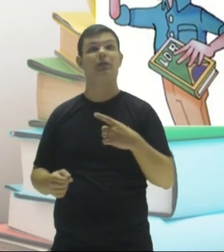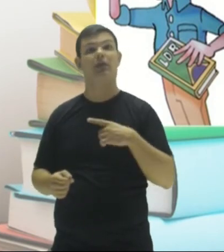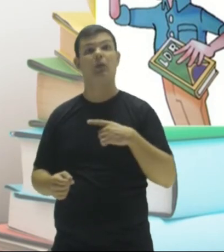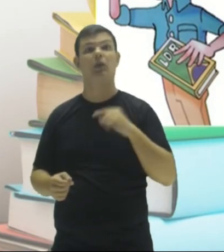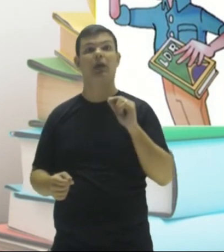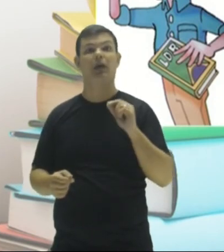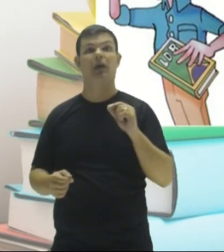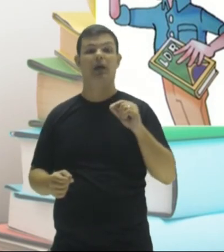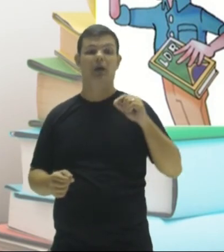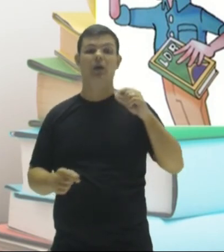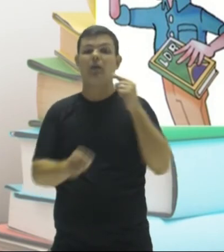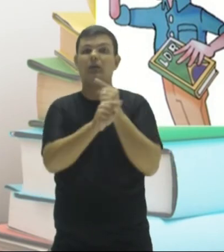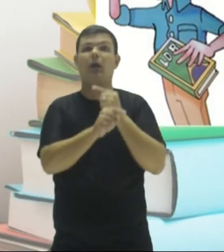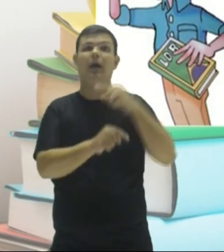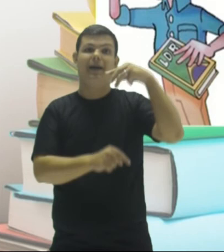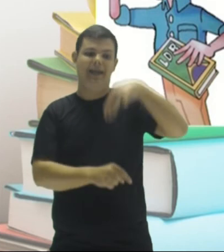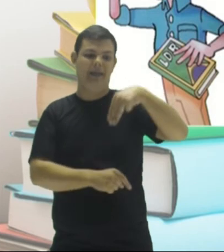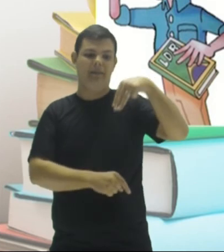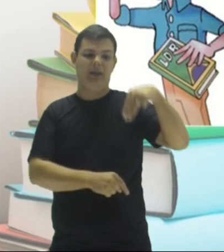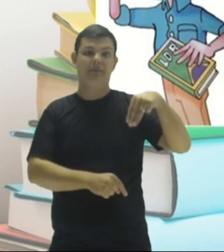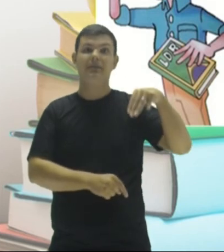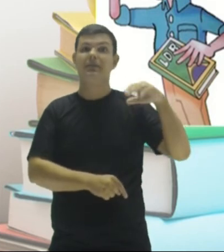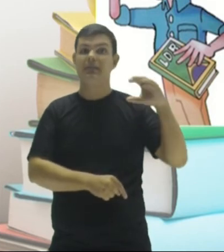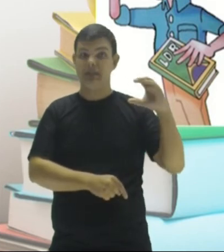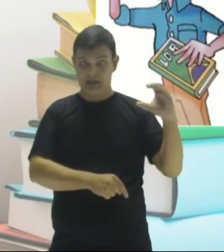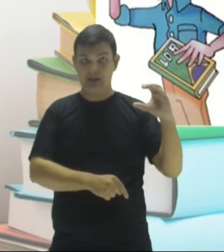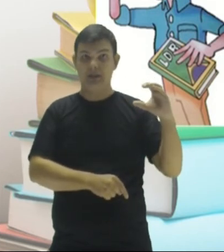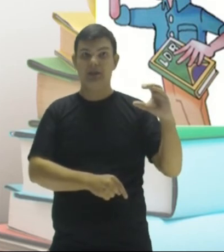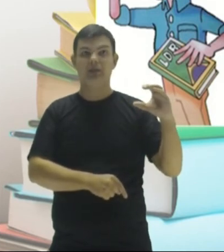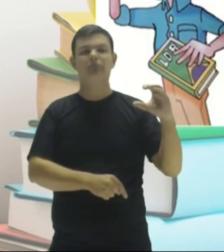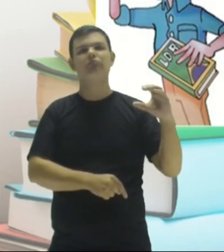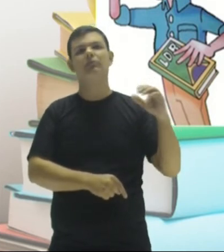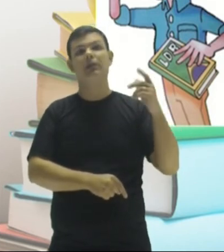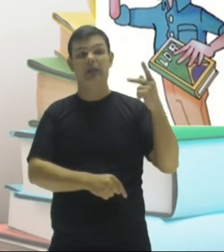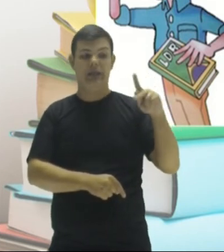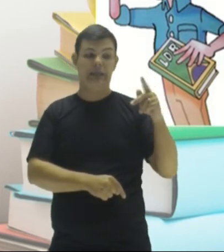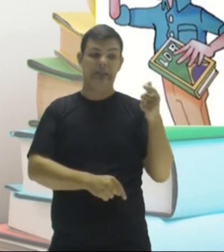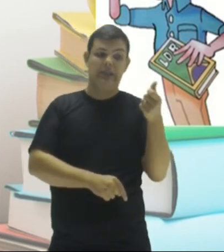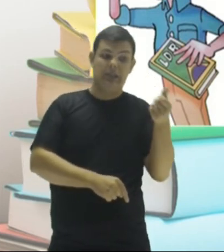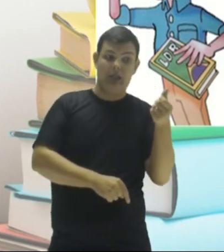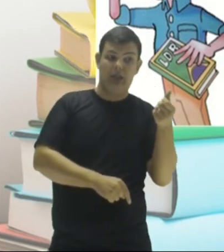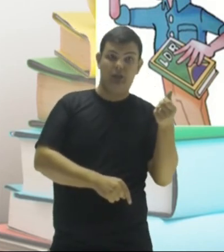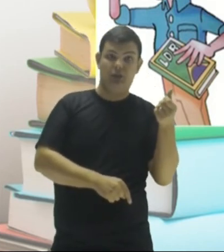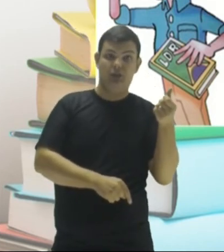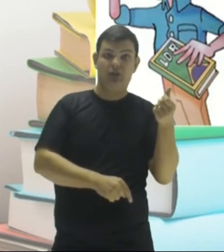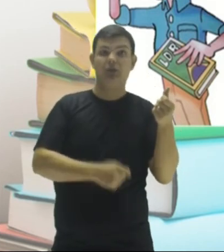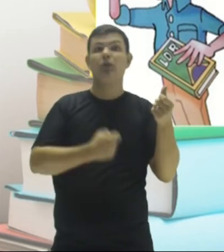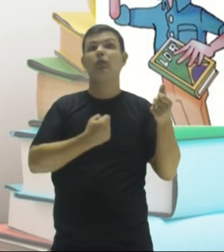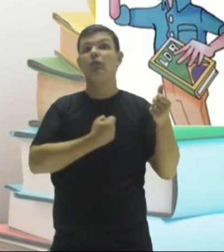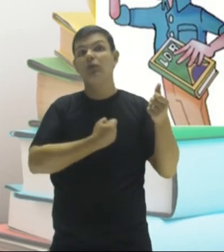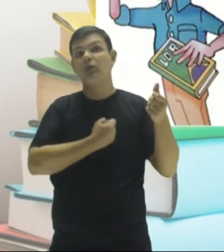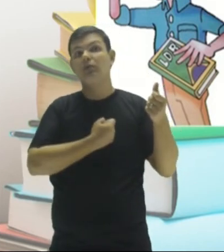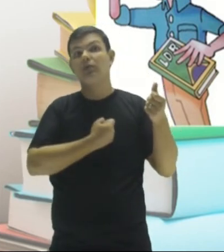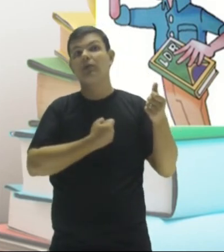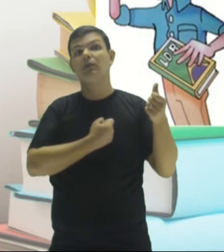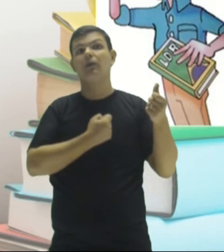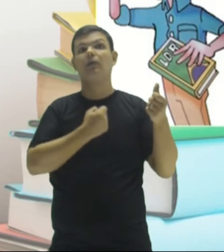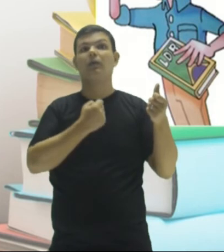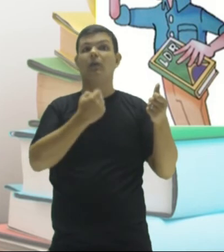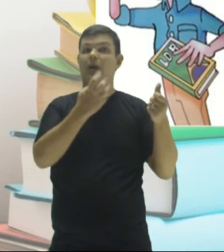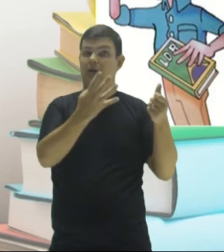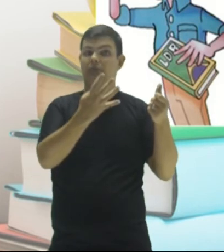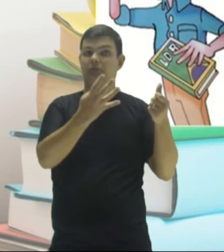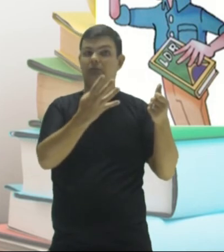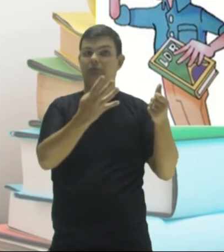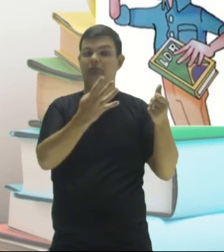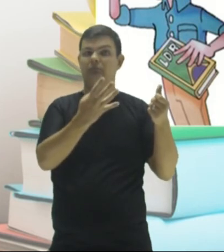Eu tenho que achar o quê? O menor múltiplo comum do número seis, não é verdade? E